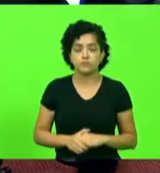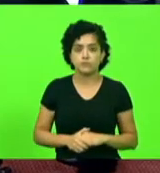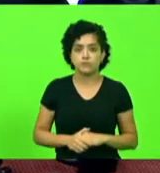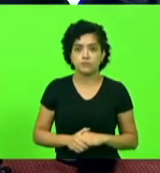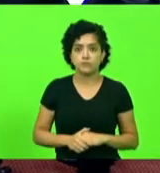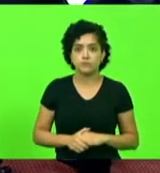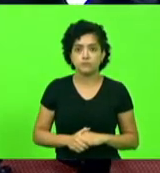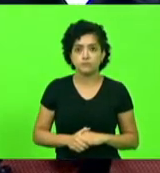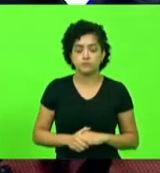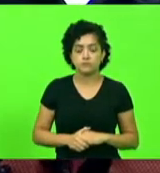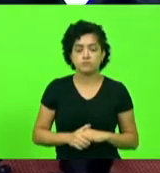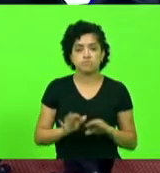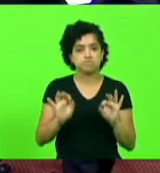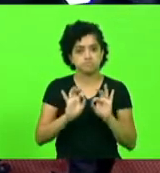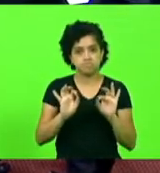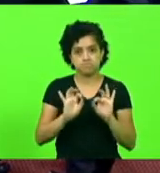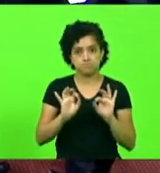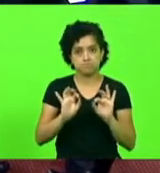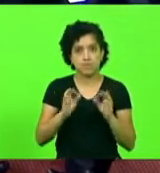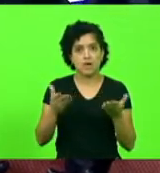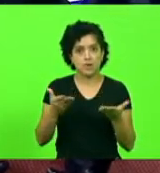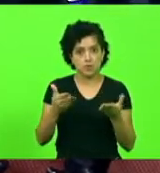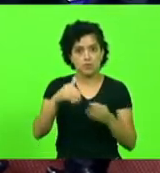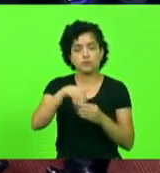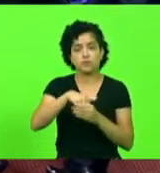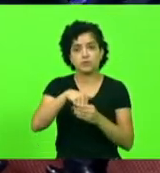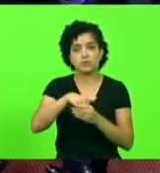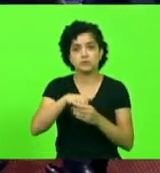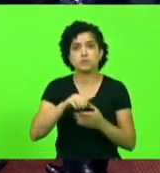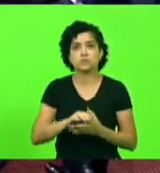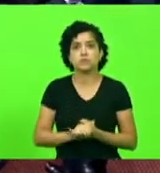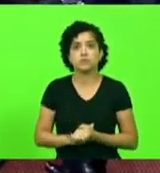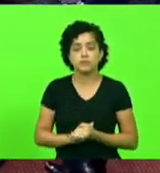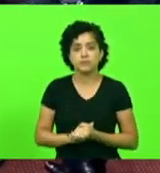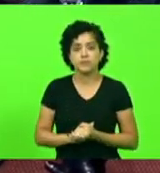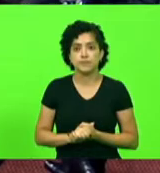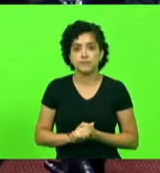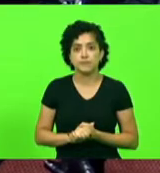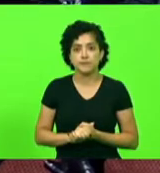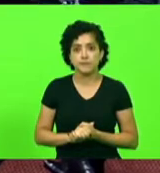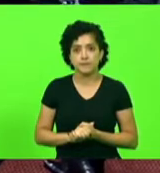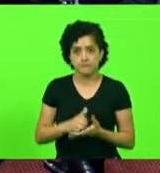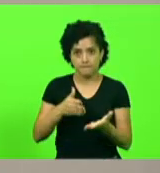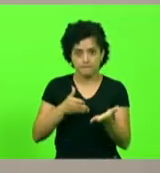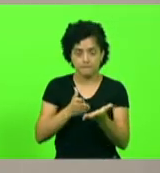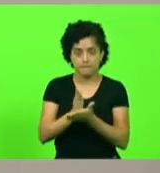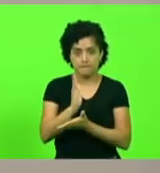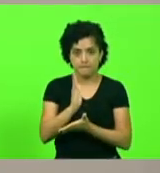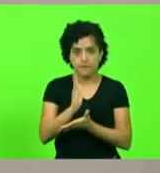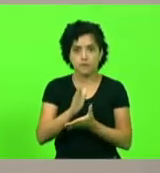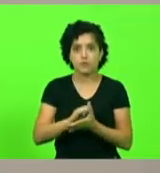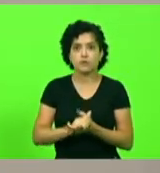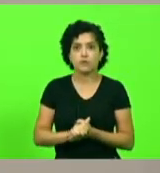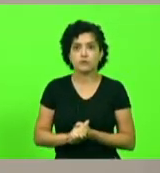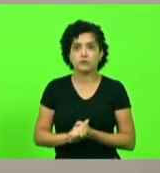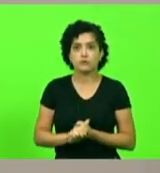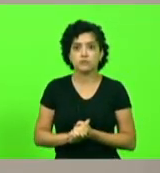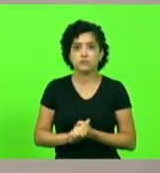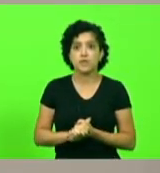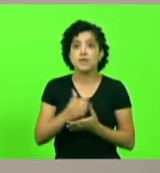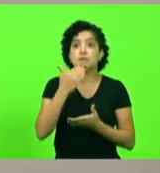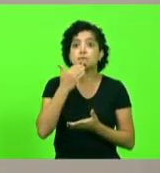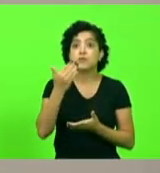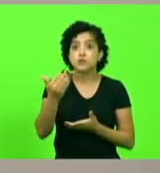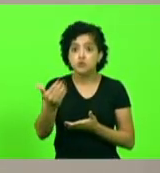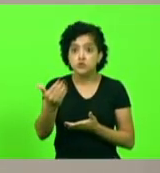Não havendo quem queira discutir em votação. Está aprovado. Pedido de